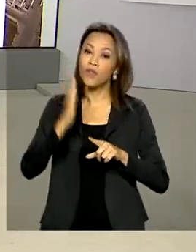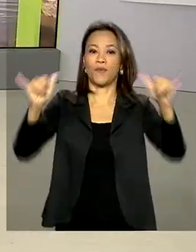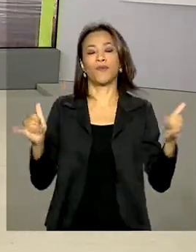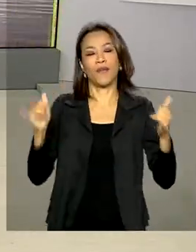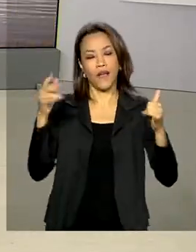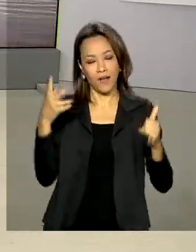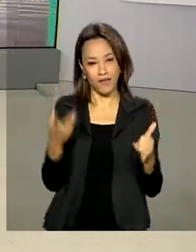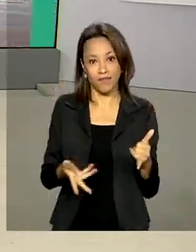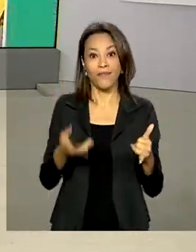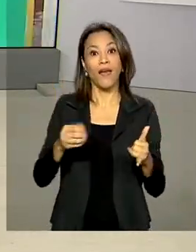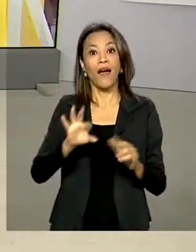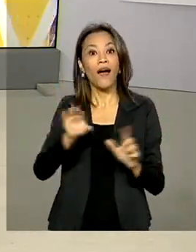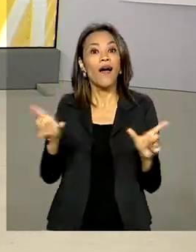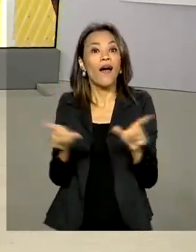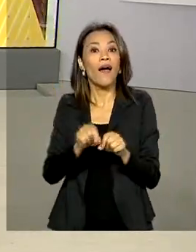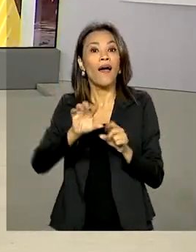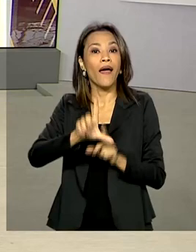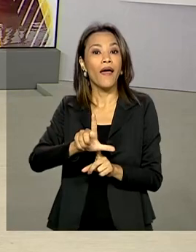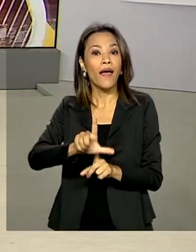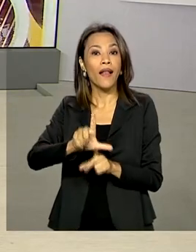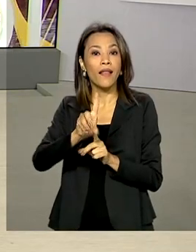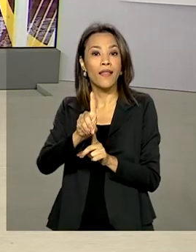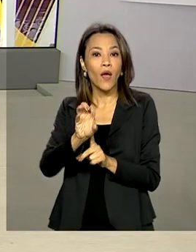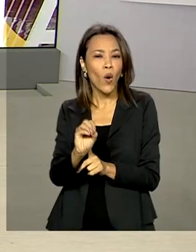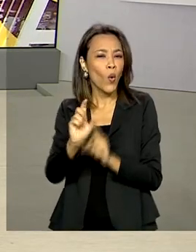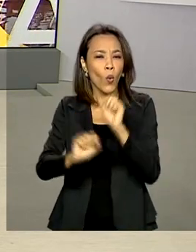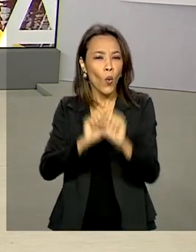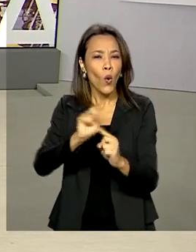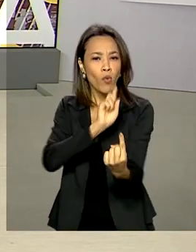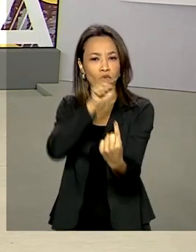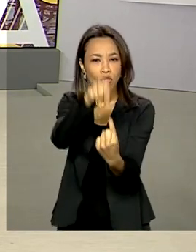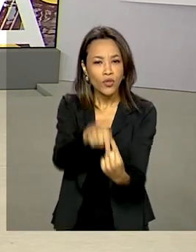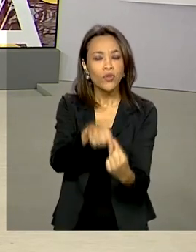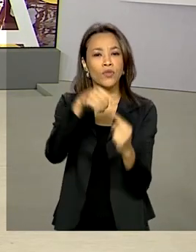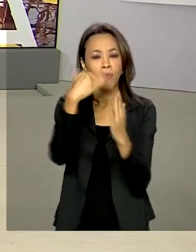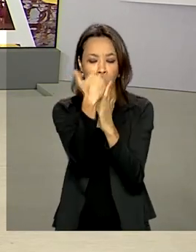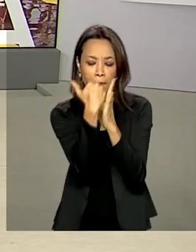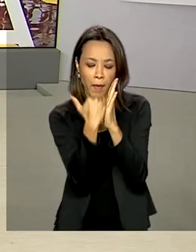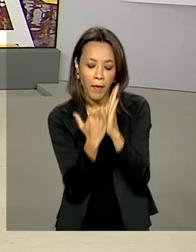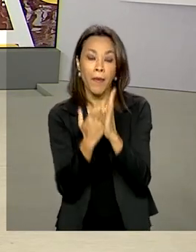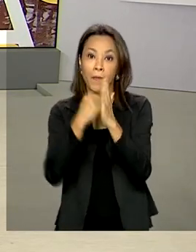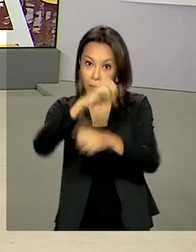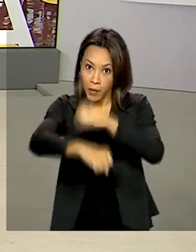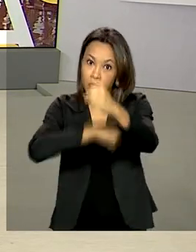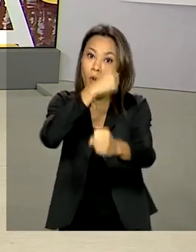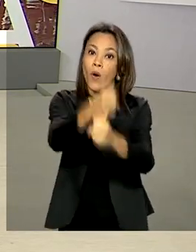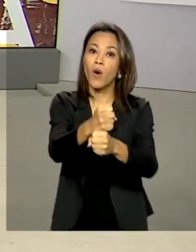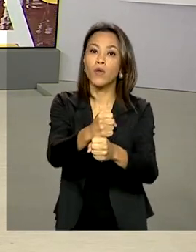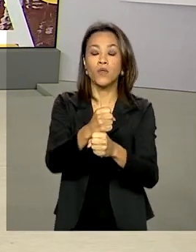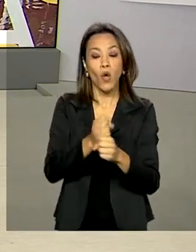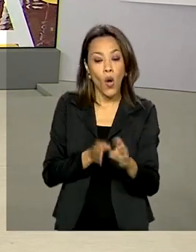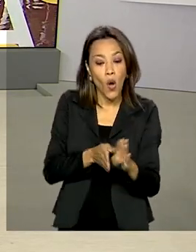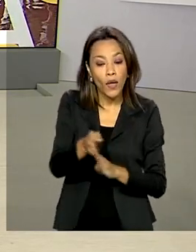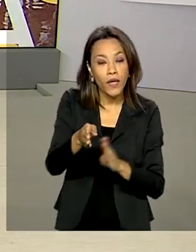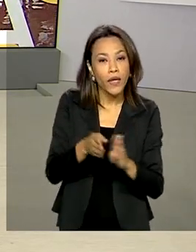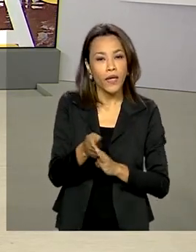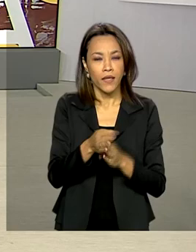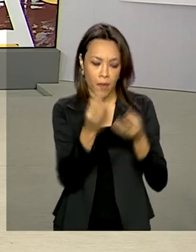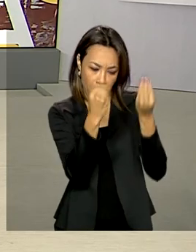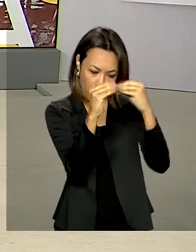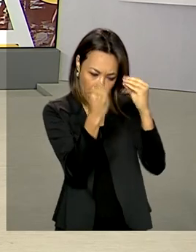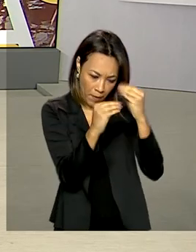Nacional. A LDO define as metas e prioridades do governo para o ano seguinte, orienta a elaboração da lei